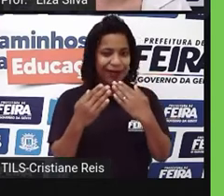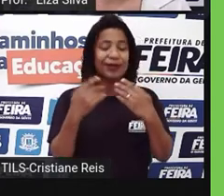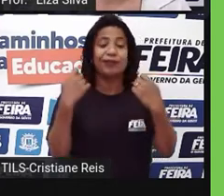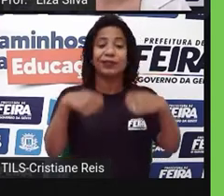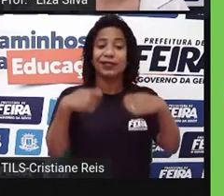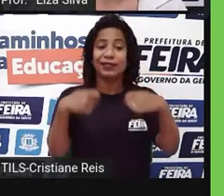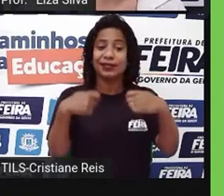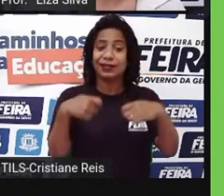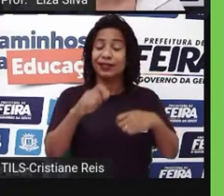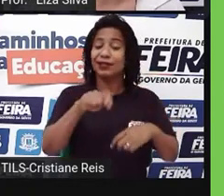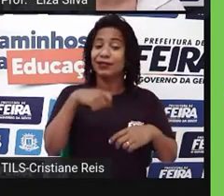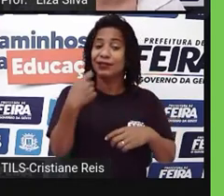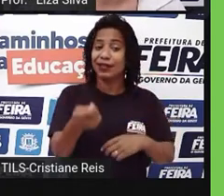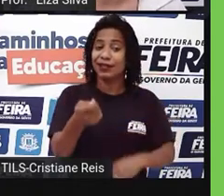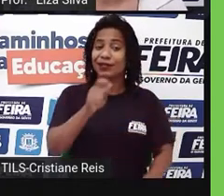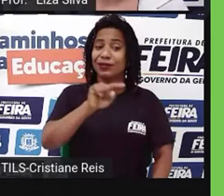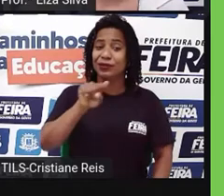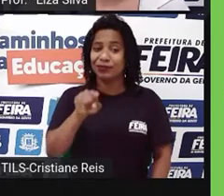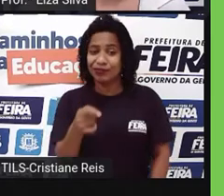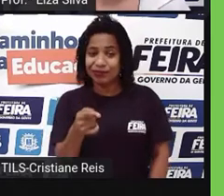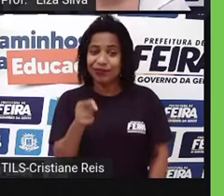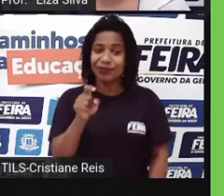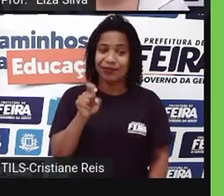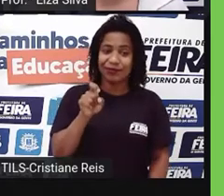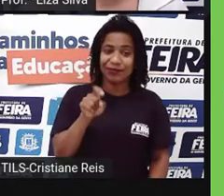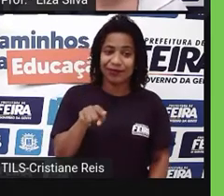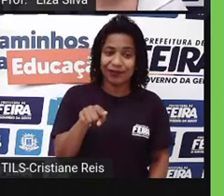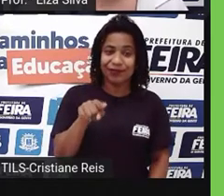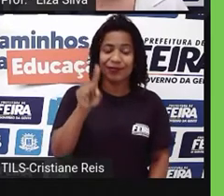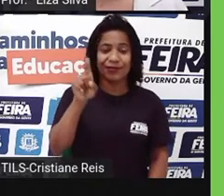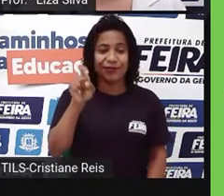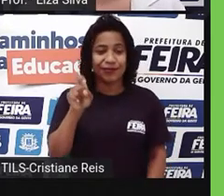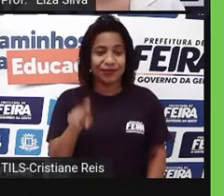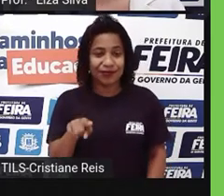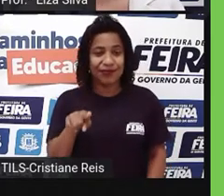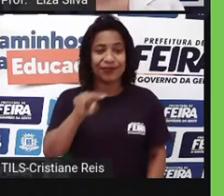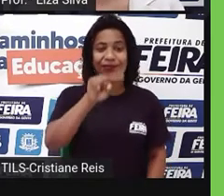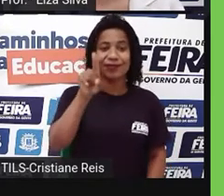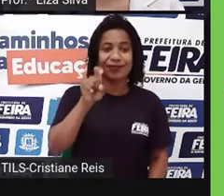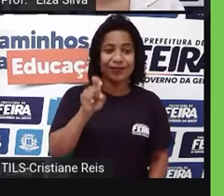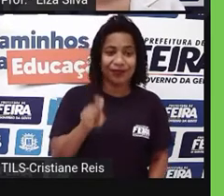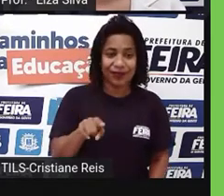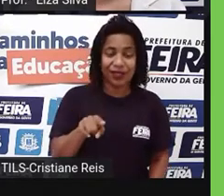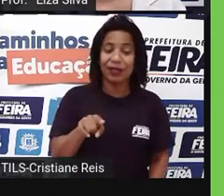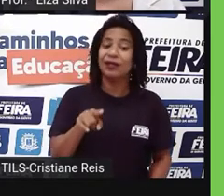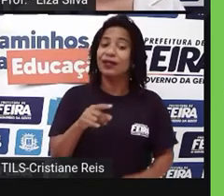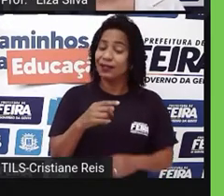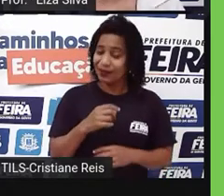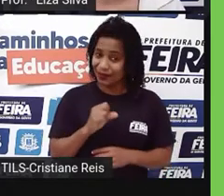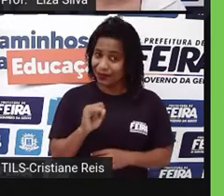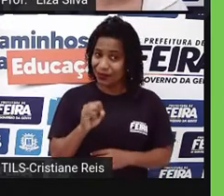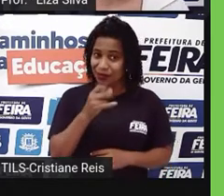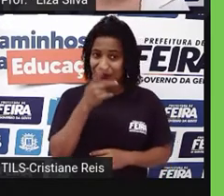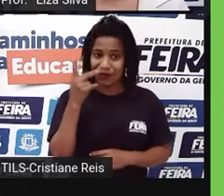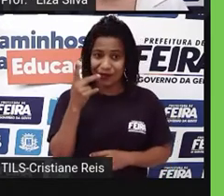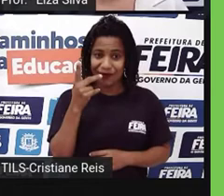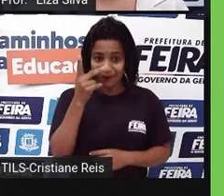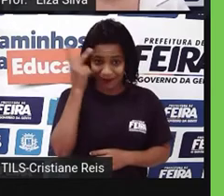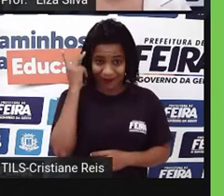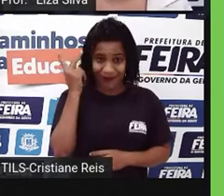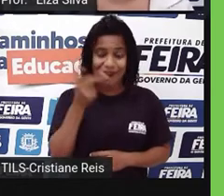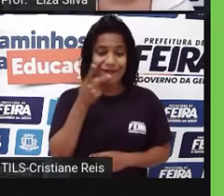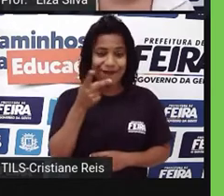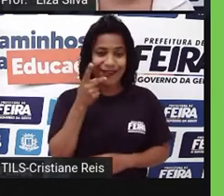utilizar alguns sinais de pontuação. Se é a fala de uma pessoa, eu tenho que colocar outra versão. Se eu vou copiar alguma